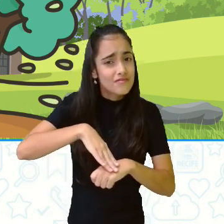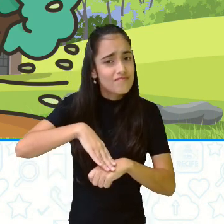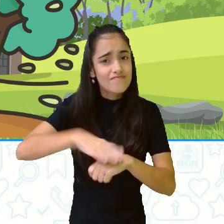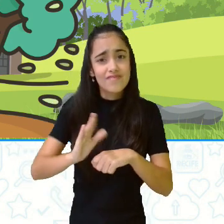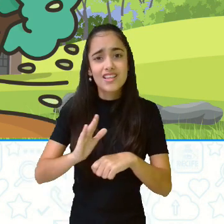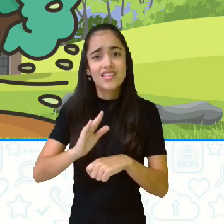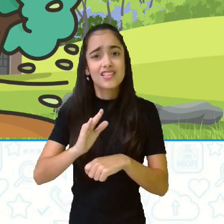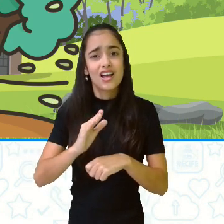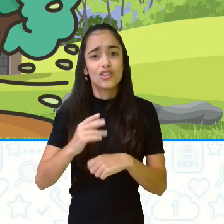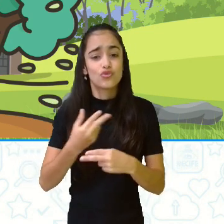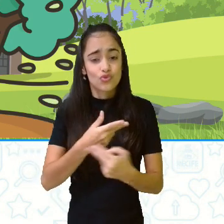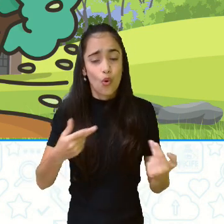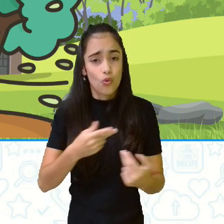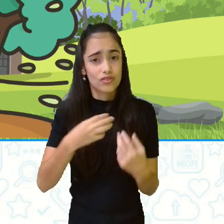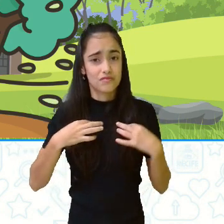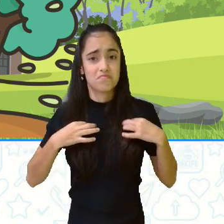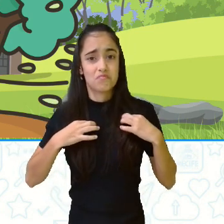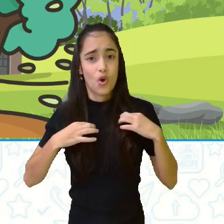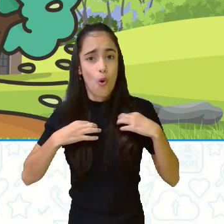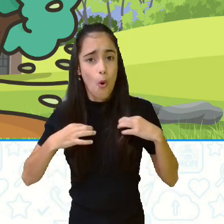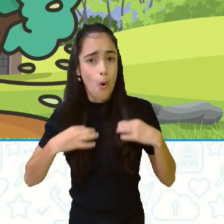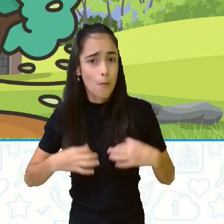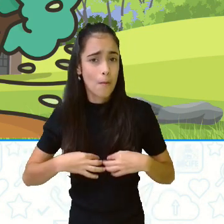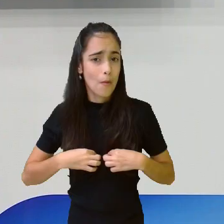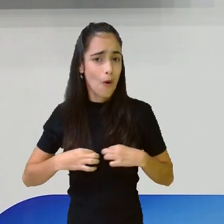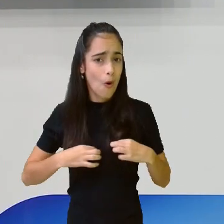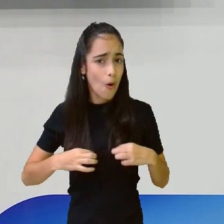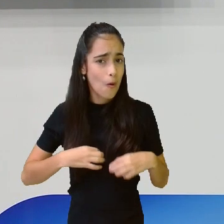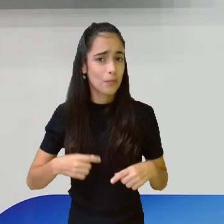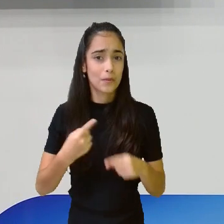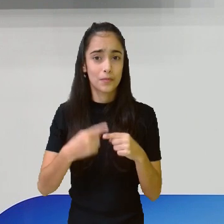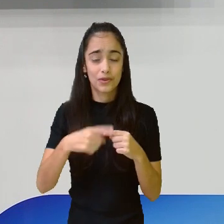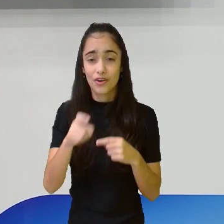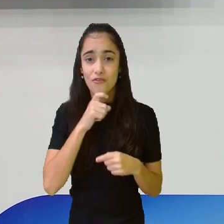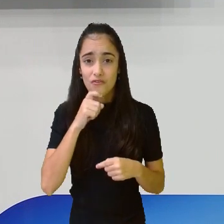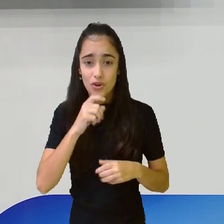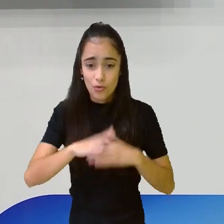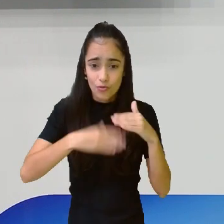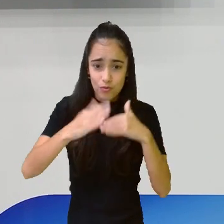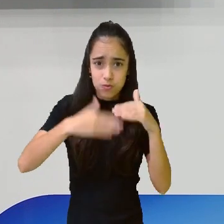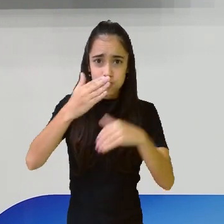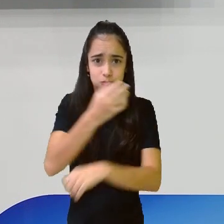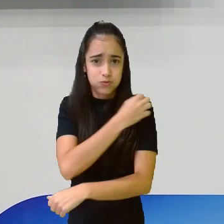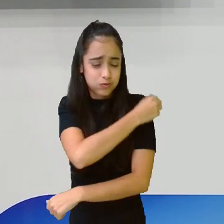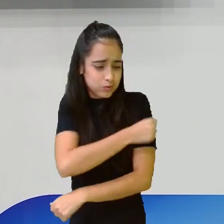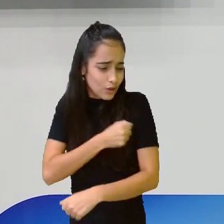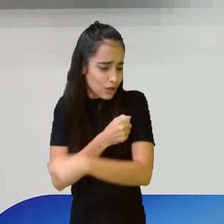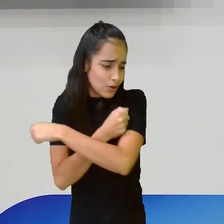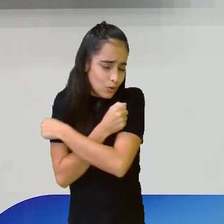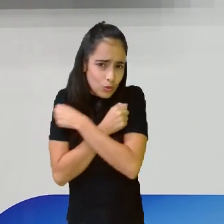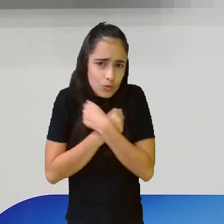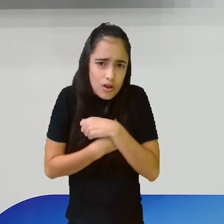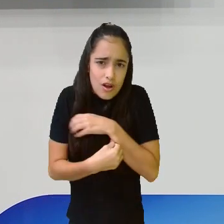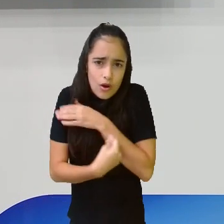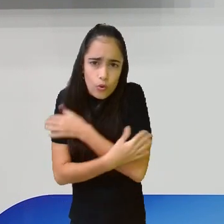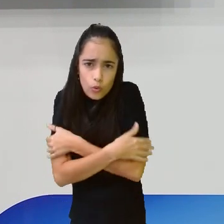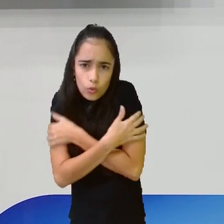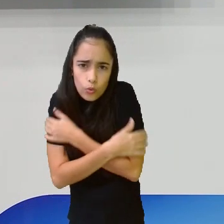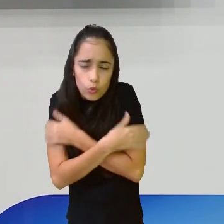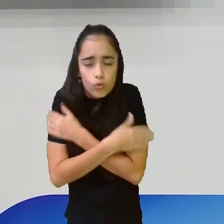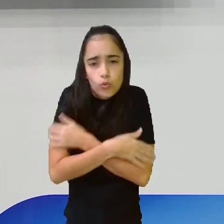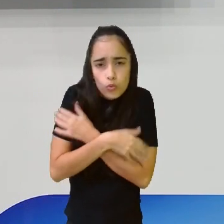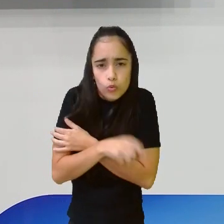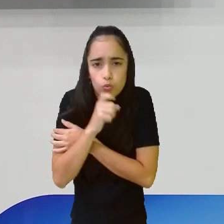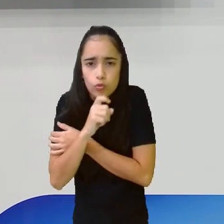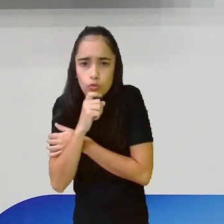roupa, porque o frio só foi aumentando o vento, aí ficou forte, foi ficando frio. E ele